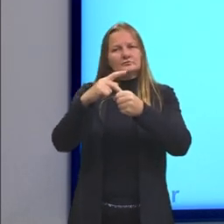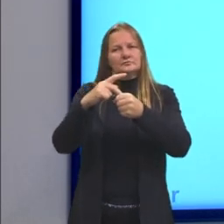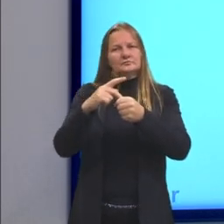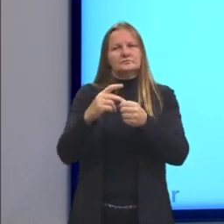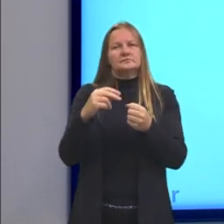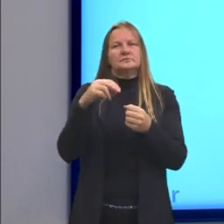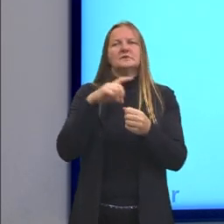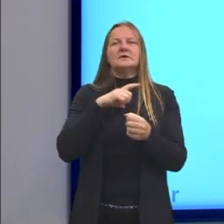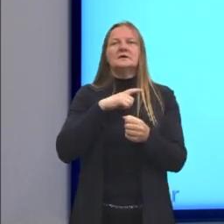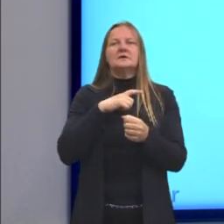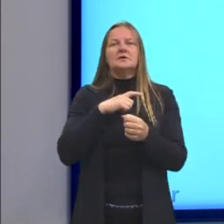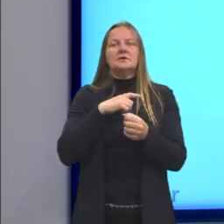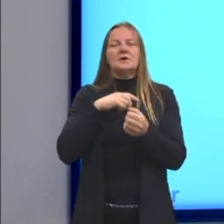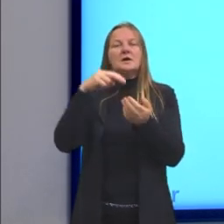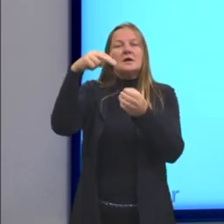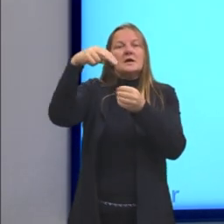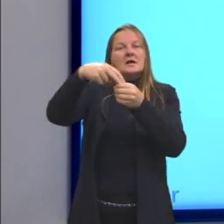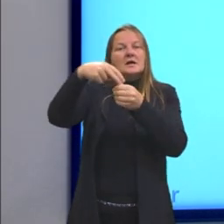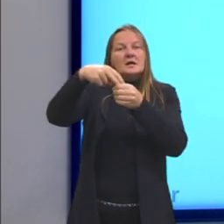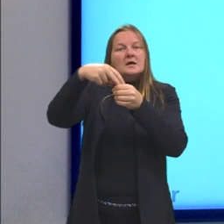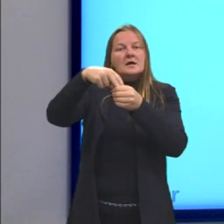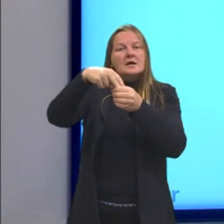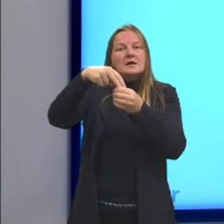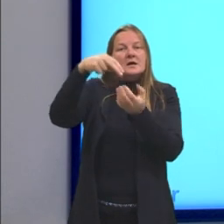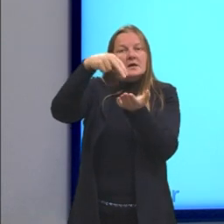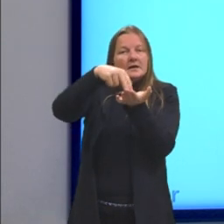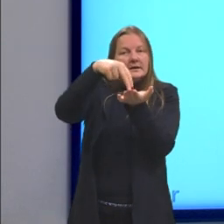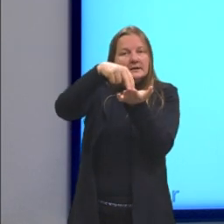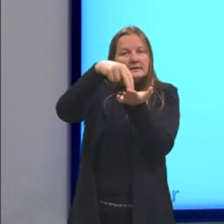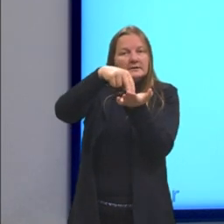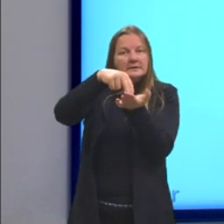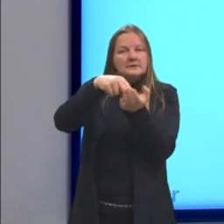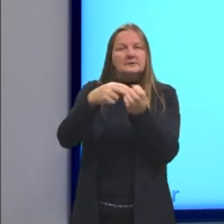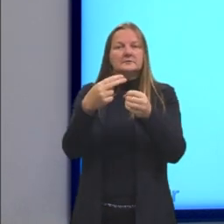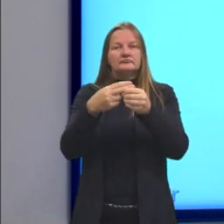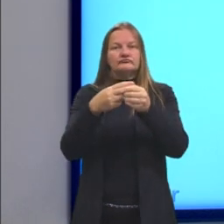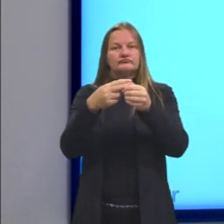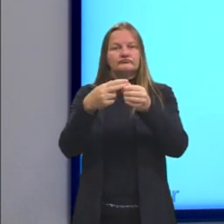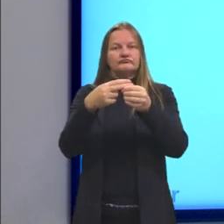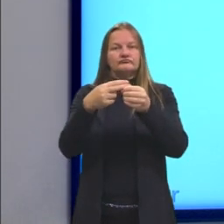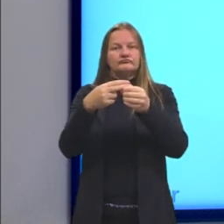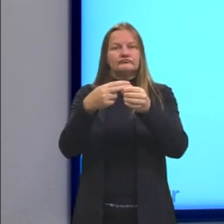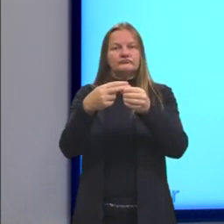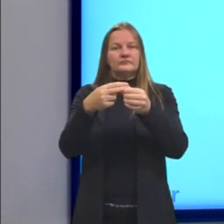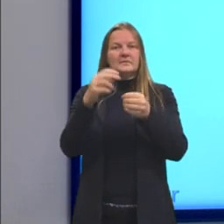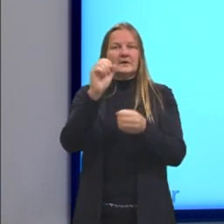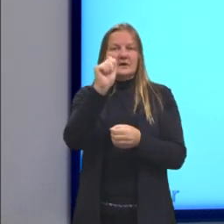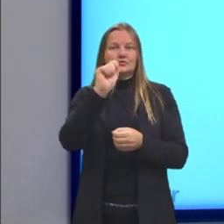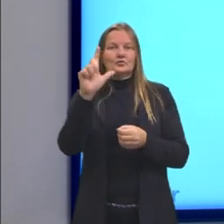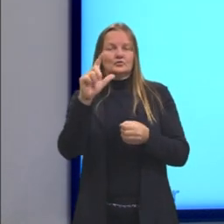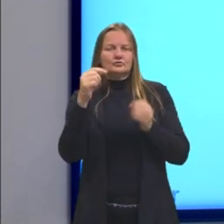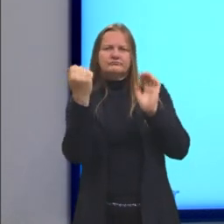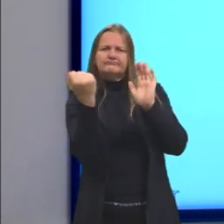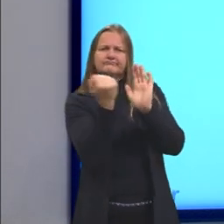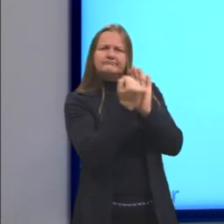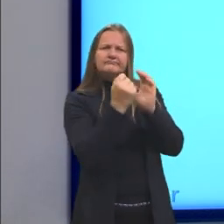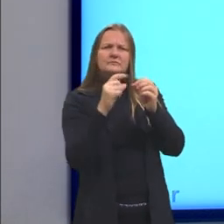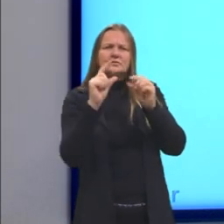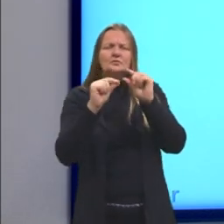núcleo. A gente tem o nêutron, que é representado de azul, que são as partículas